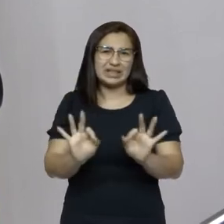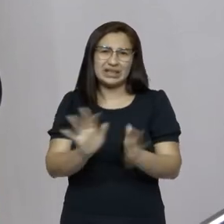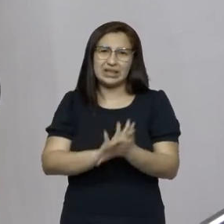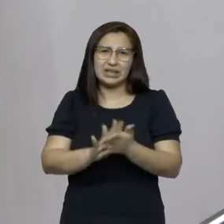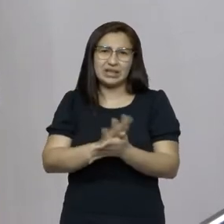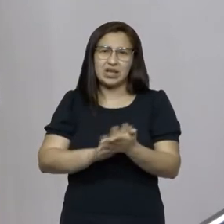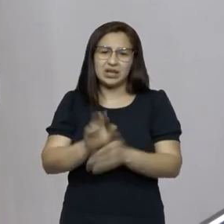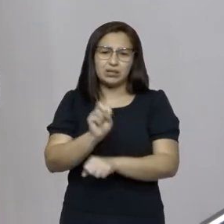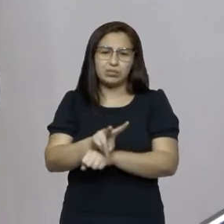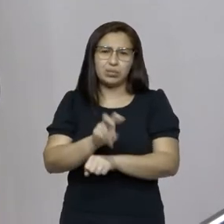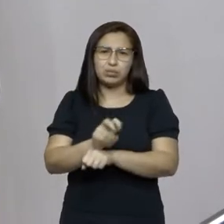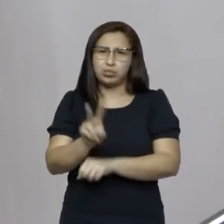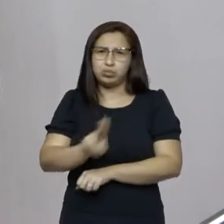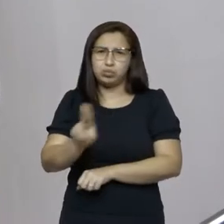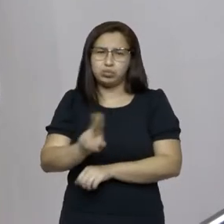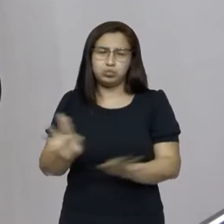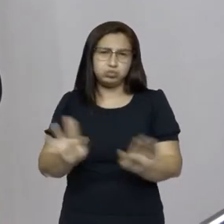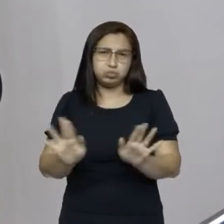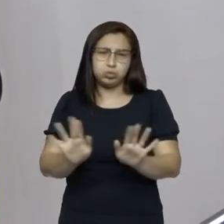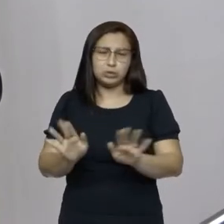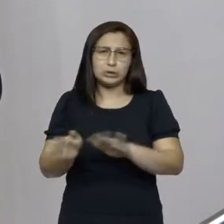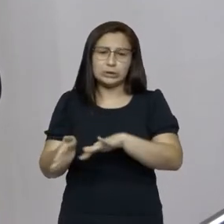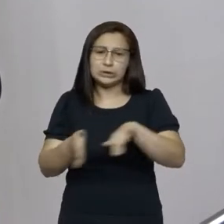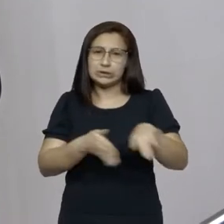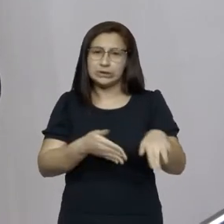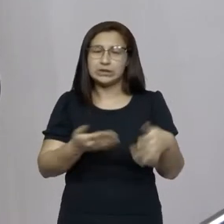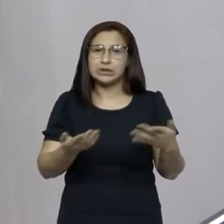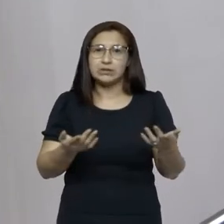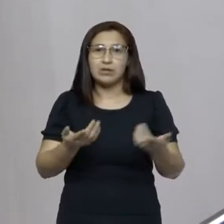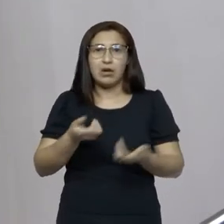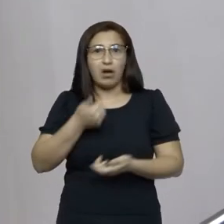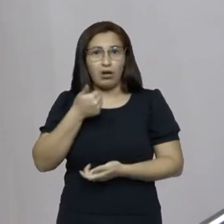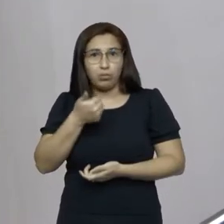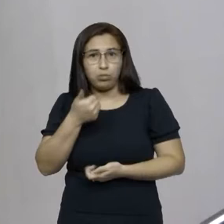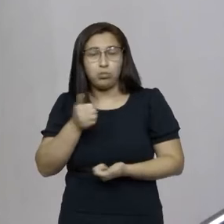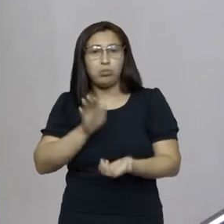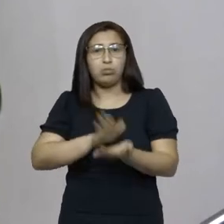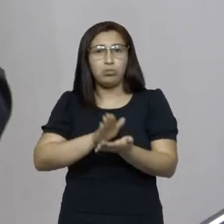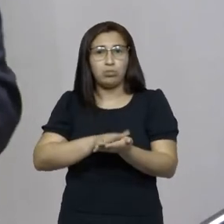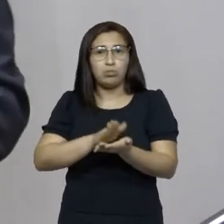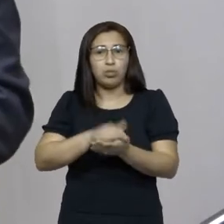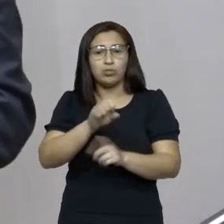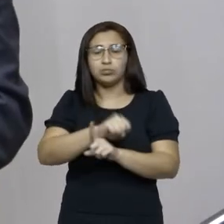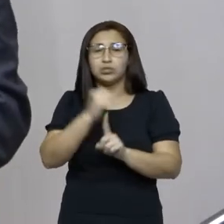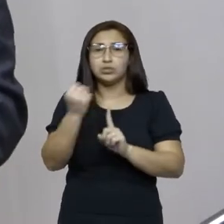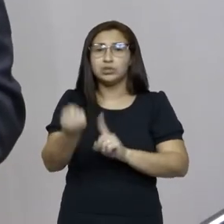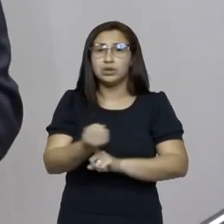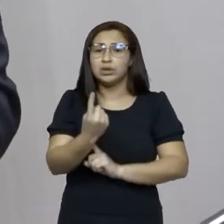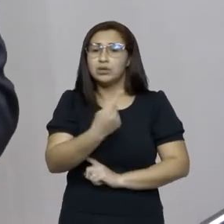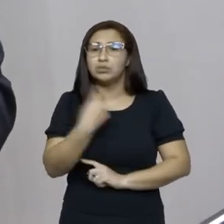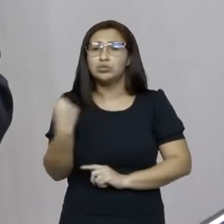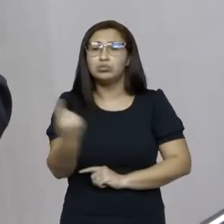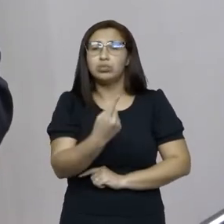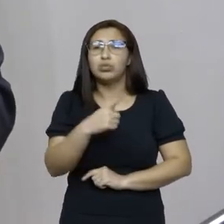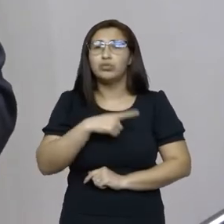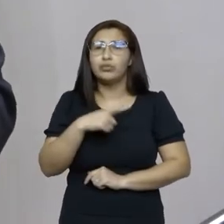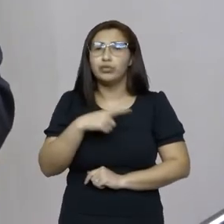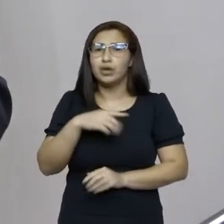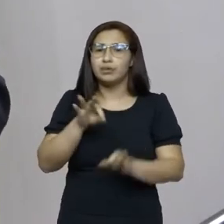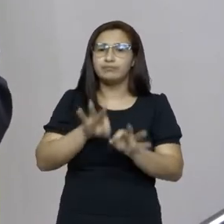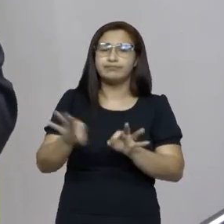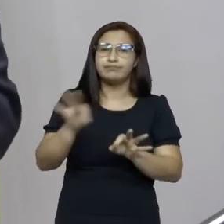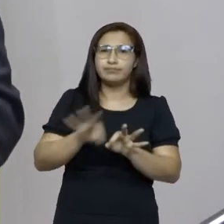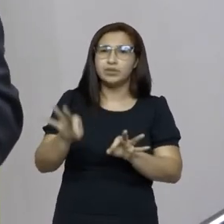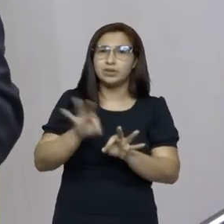agrotóxico. Isso é louvável à sociedade em que nós vivemos, termos entidades,